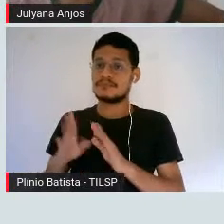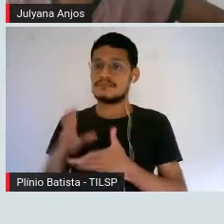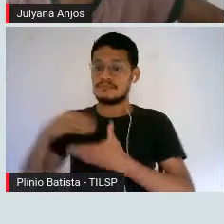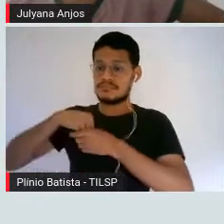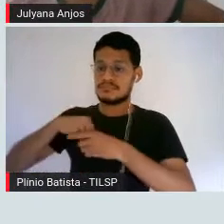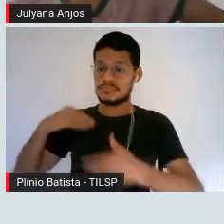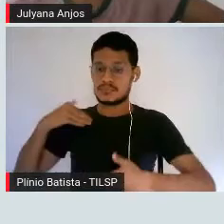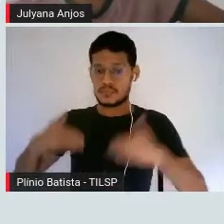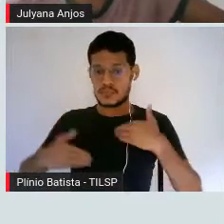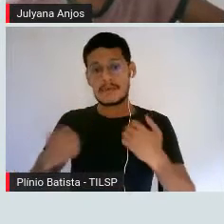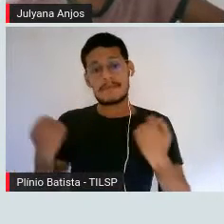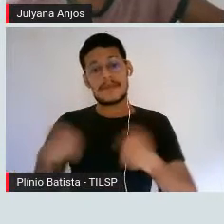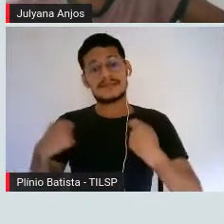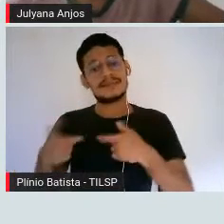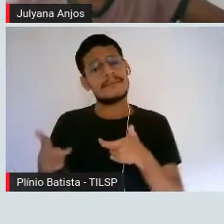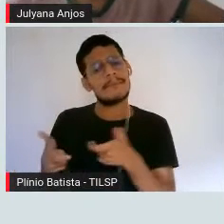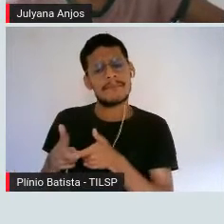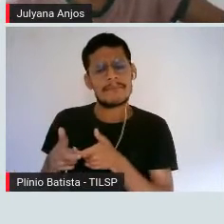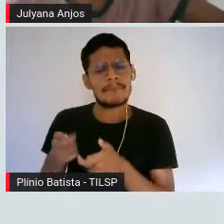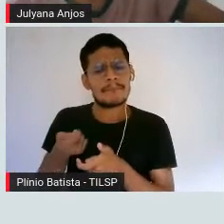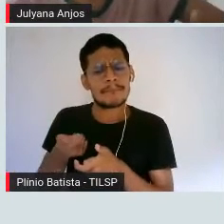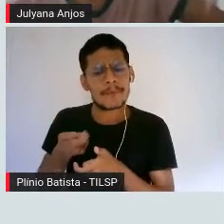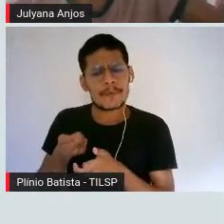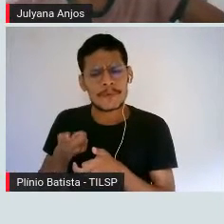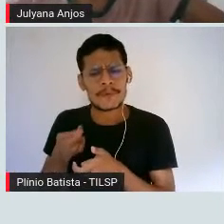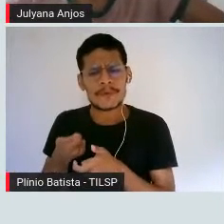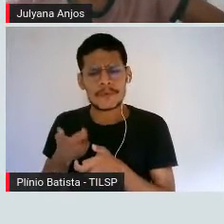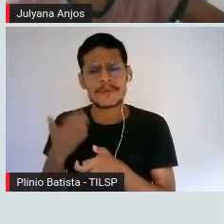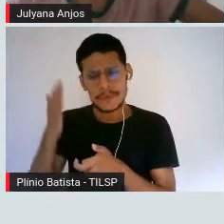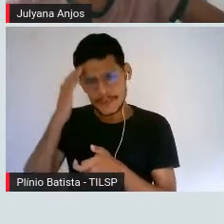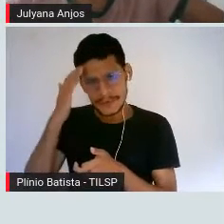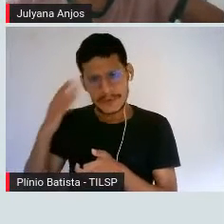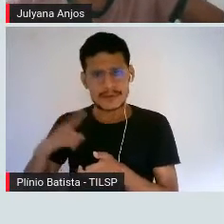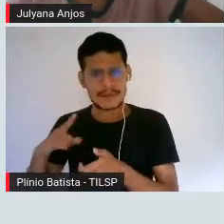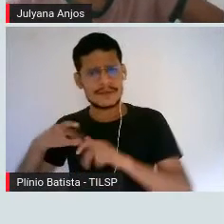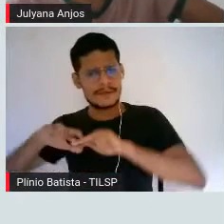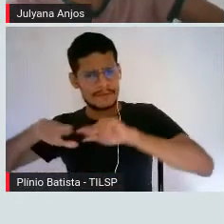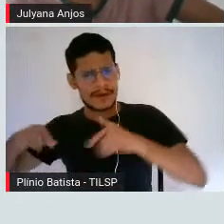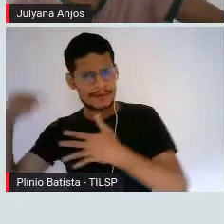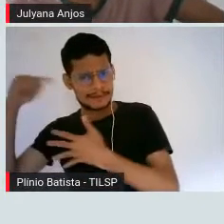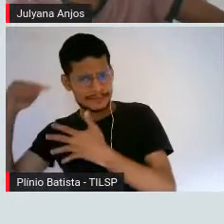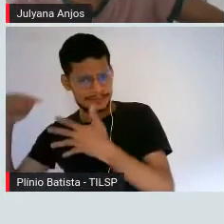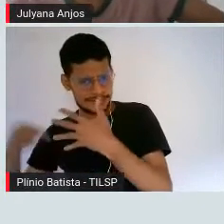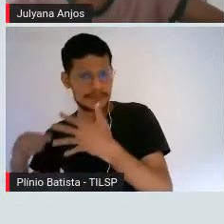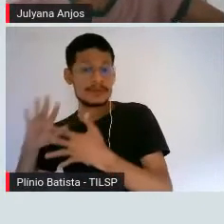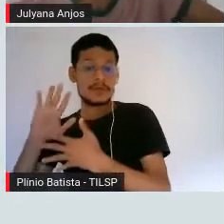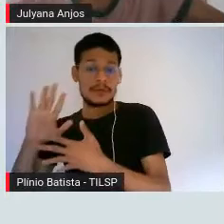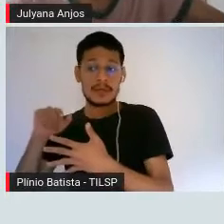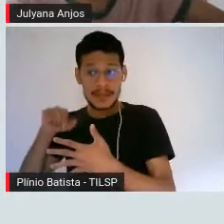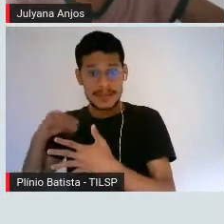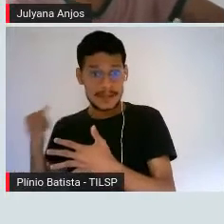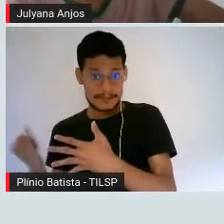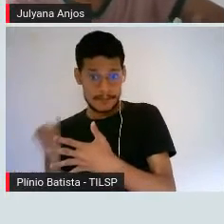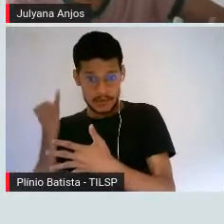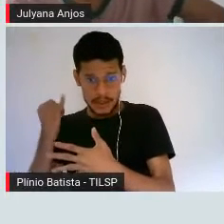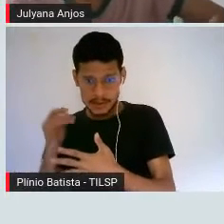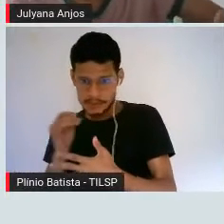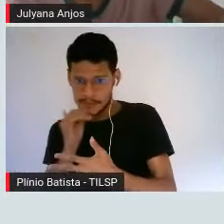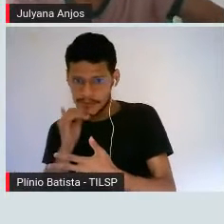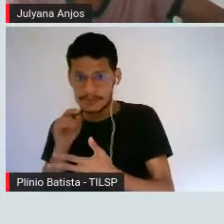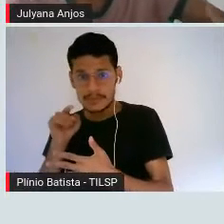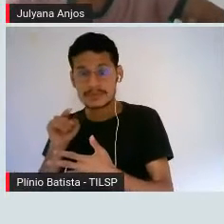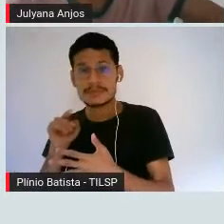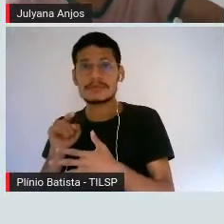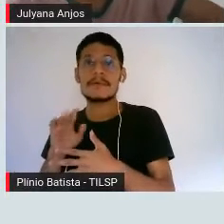eles vão ter uma necessidade menor deles. Então, a gente tem o fluo, o iodo, o ferro e zinco. Eles são importantes, mas a quantidade que o